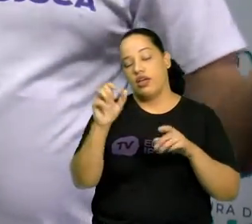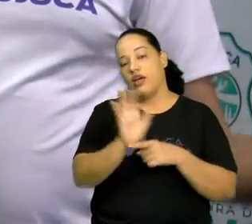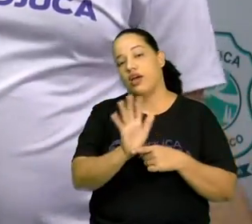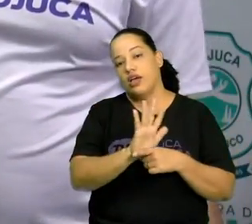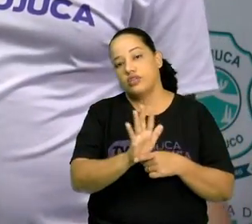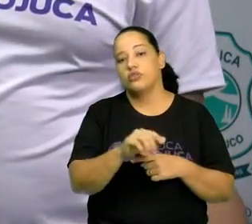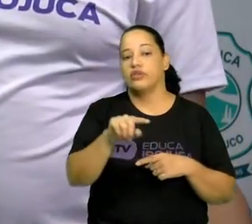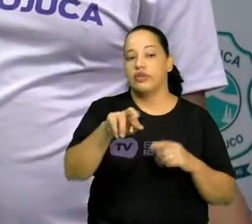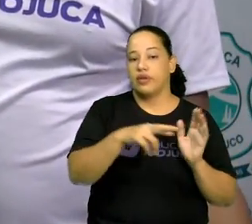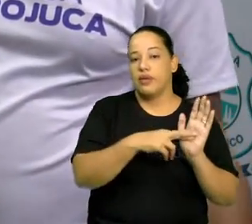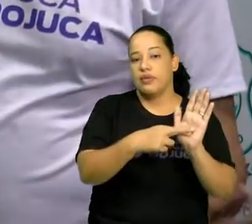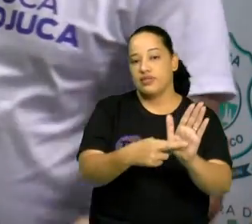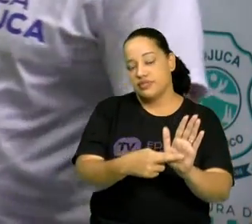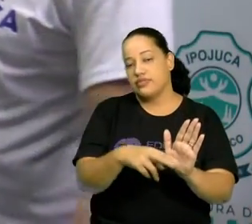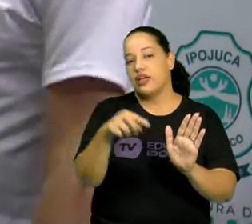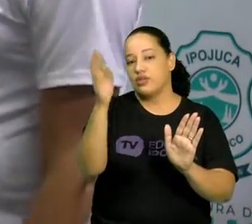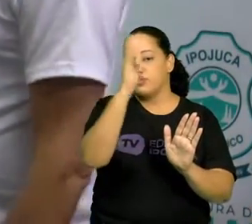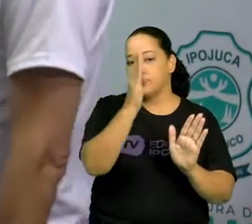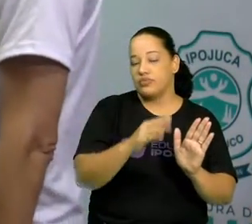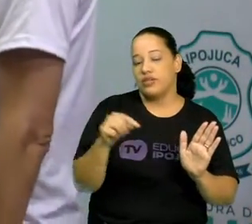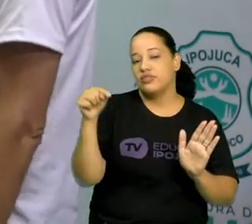Oscar, mas infelizmente a gente não entrou.